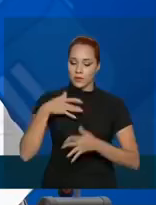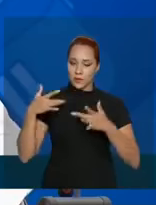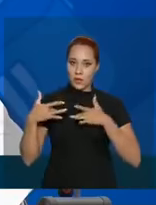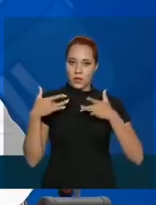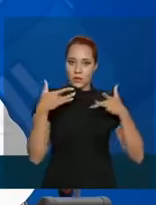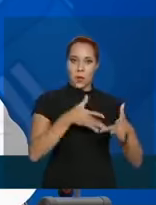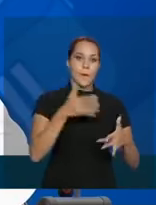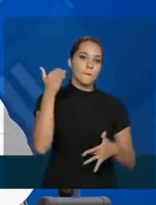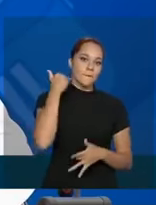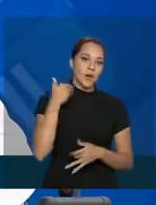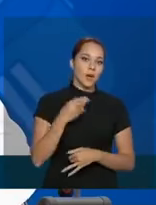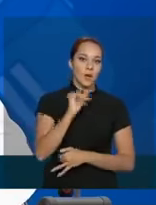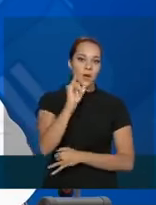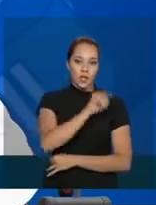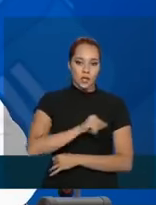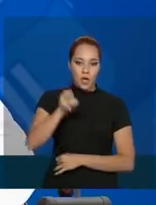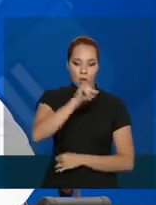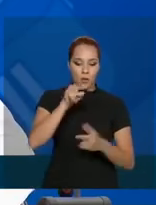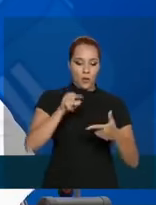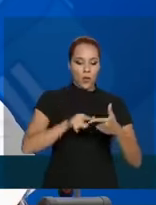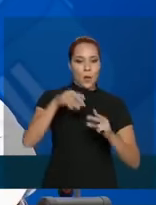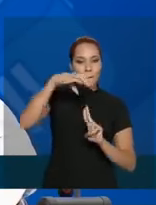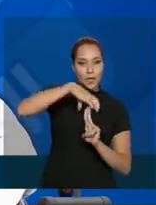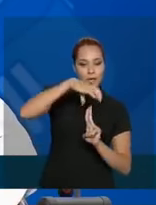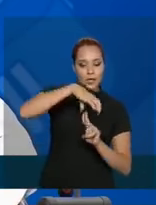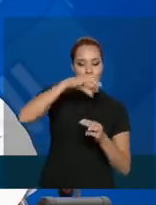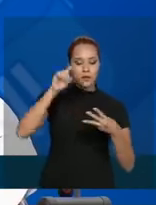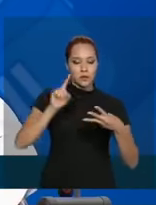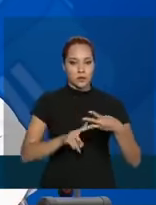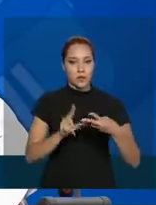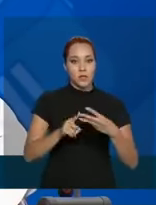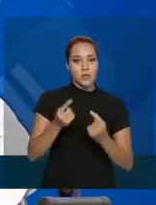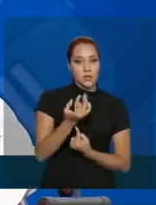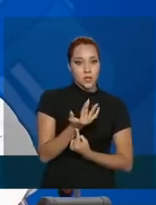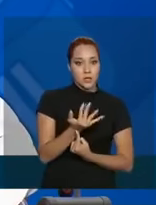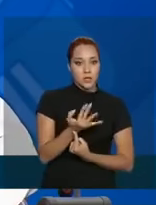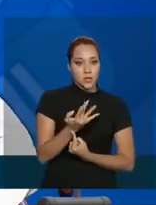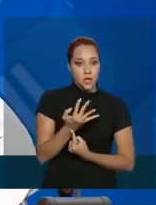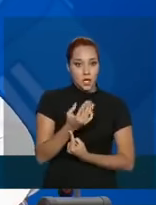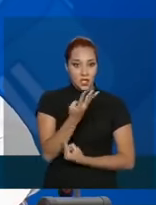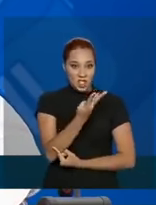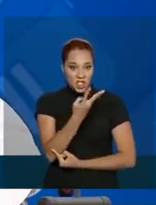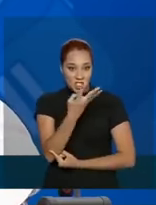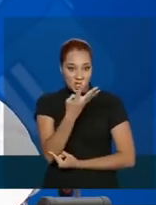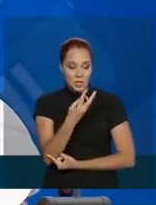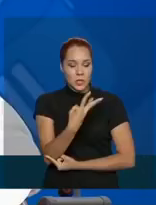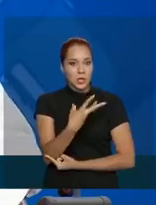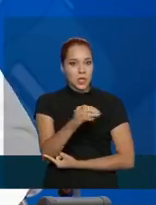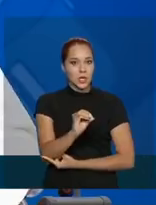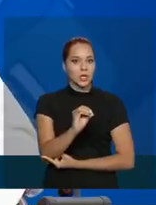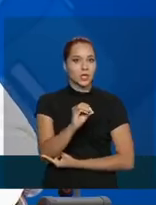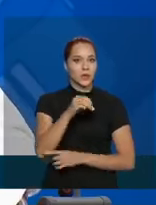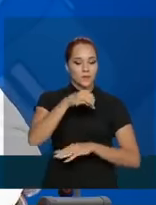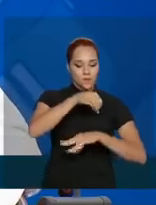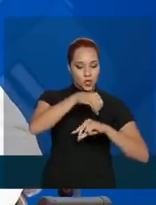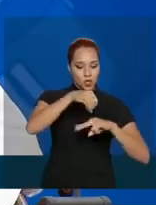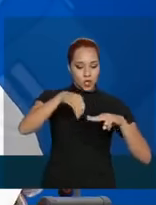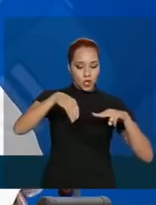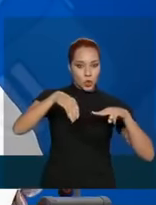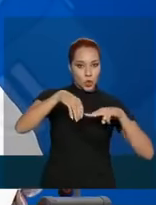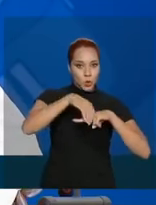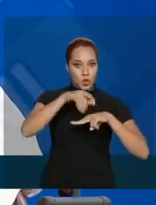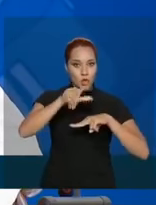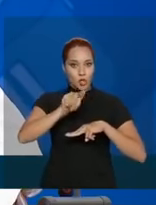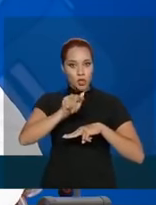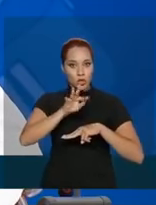bancos Itaú, Bradesco e Santander de 30 tomógrafos. Então, nós vamos abrir um edital para